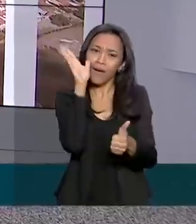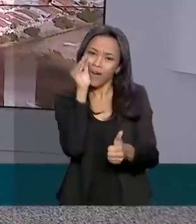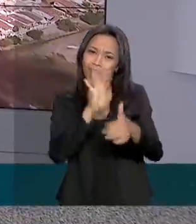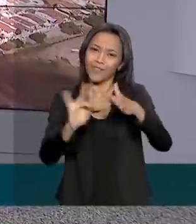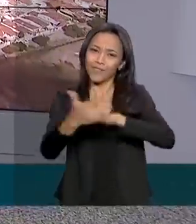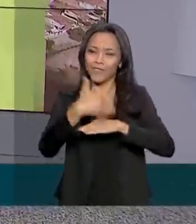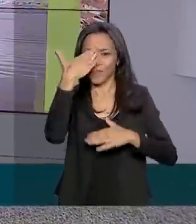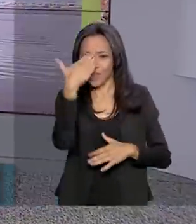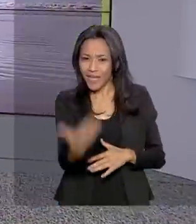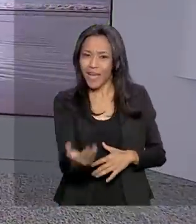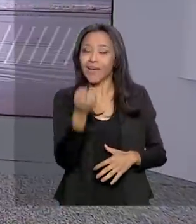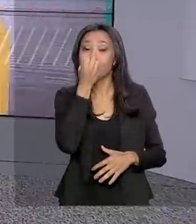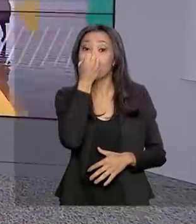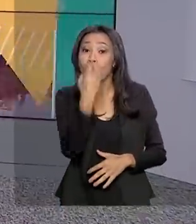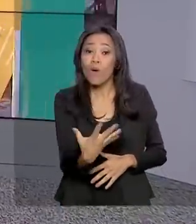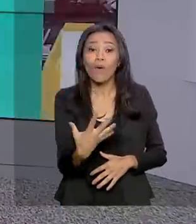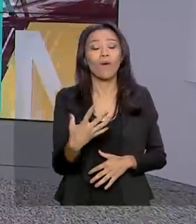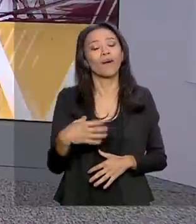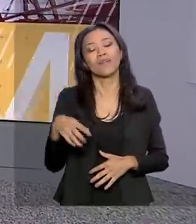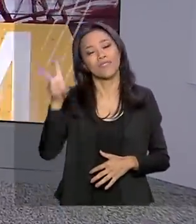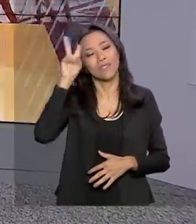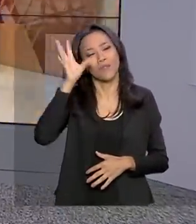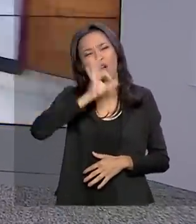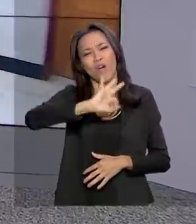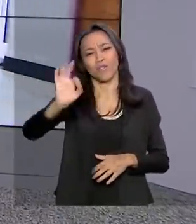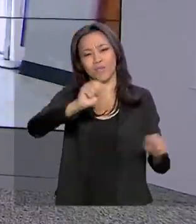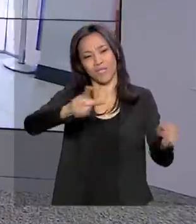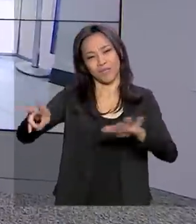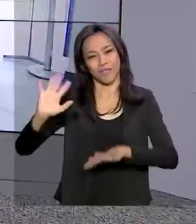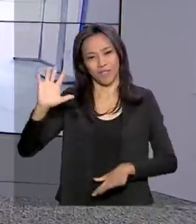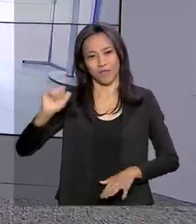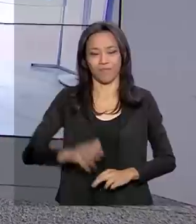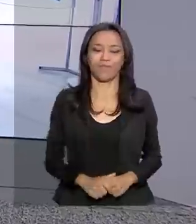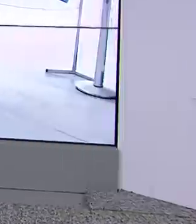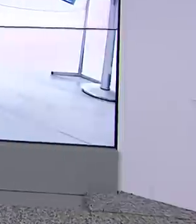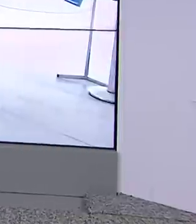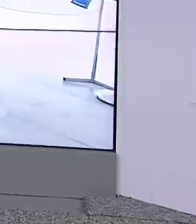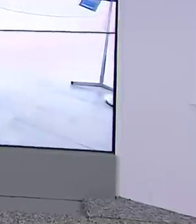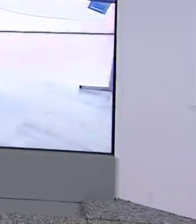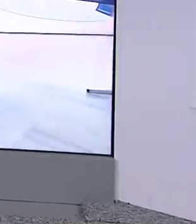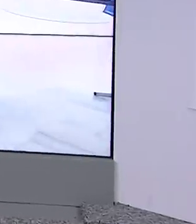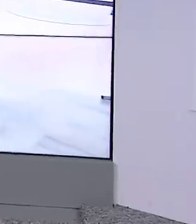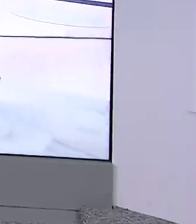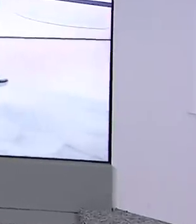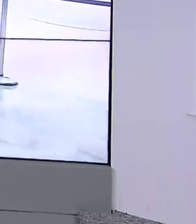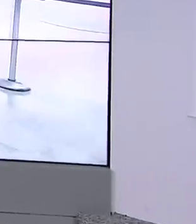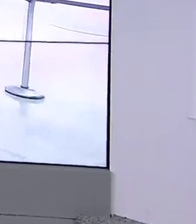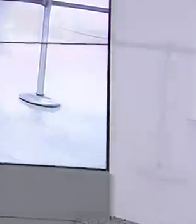Obrigada pela sua companhia. Boa segunda-feira e uma ótima semana. Tchau, tchau. Tchau, tchau.